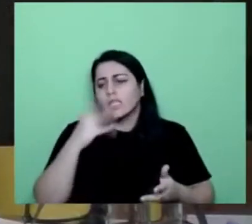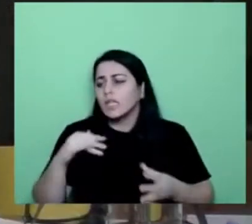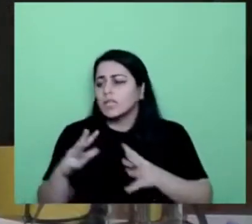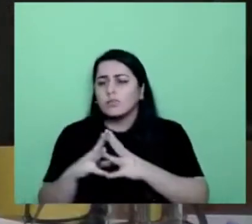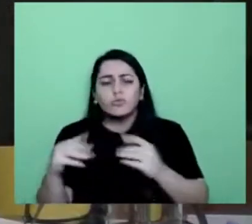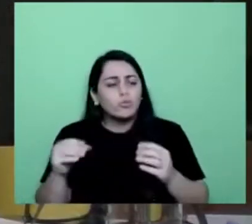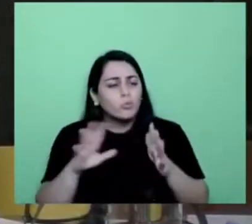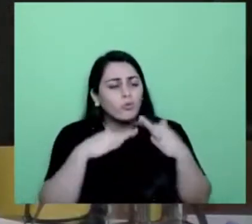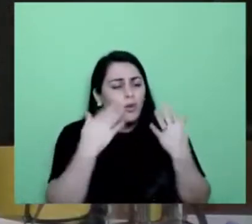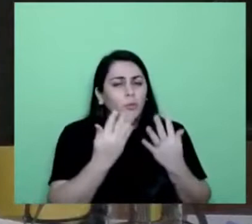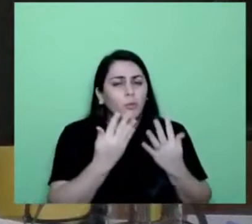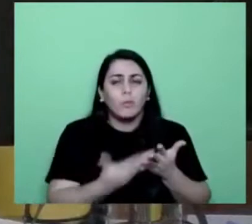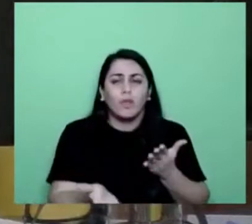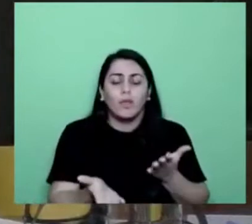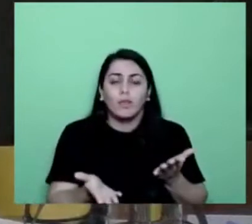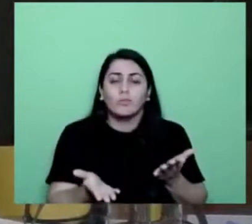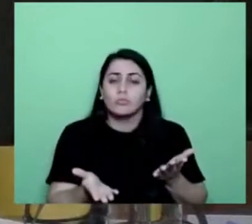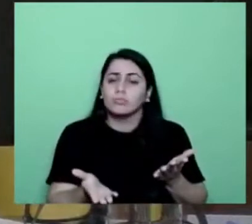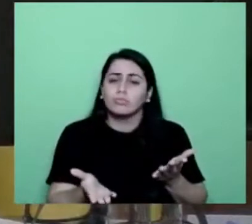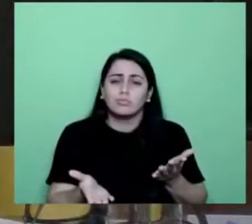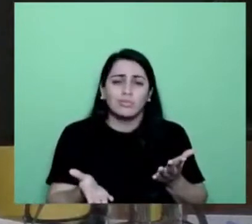retratado nos dias de hoje.